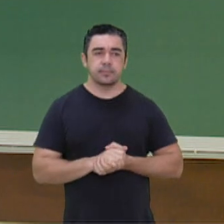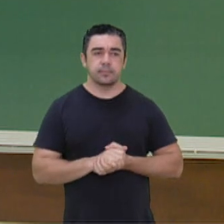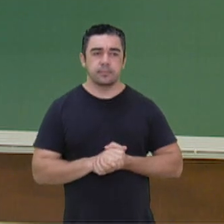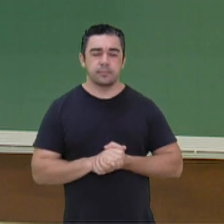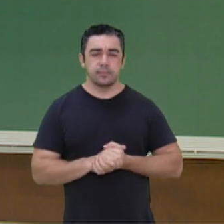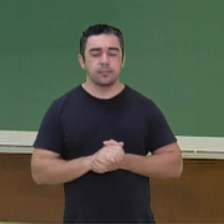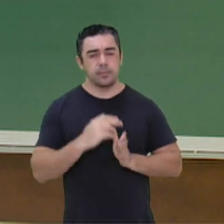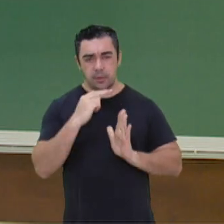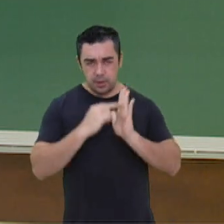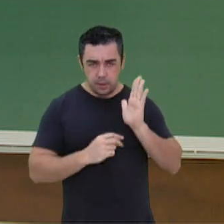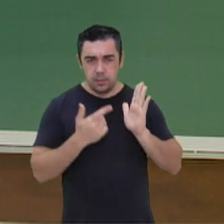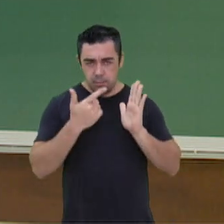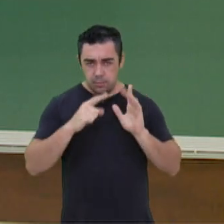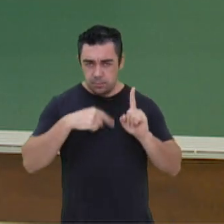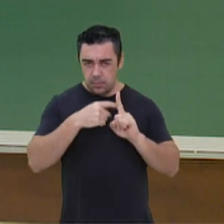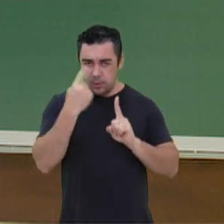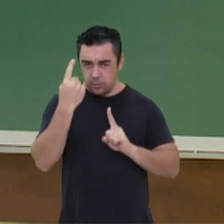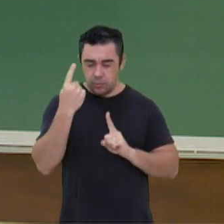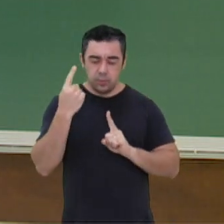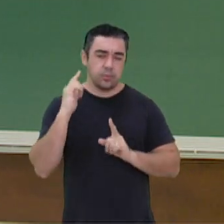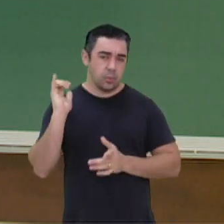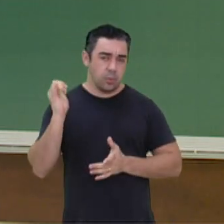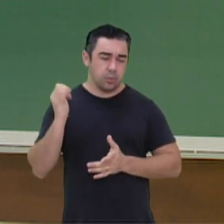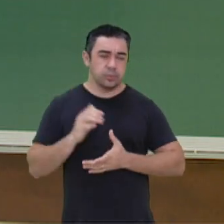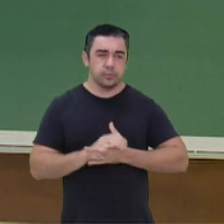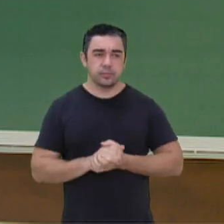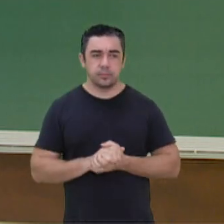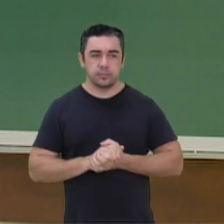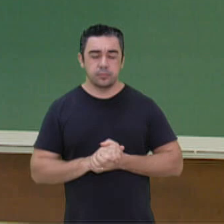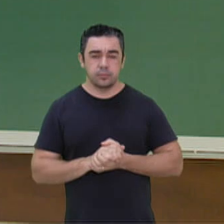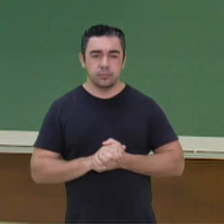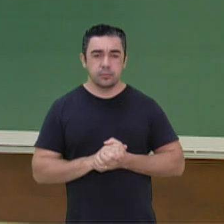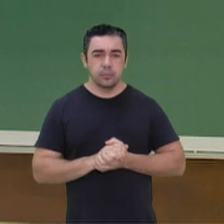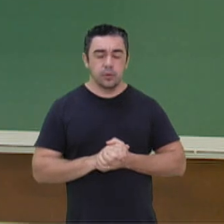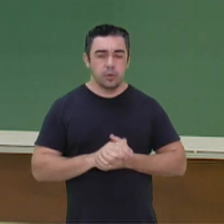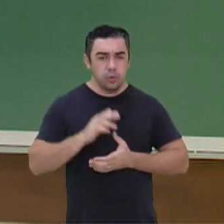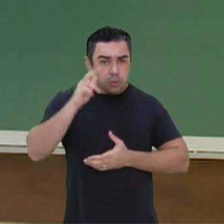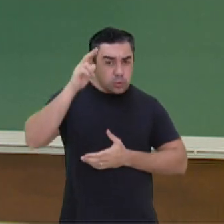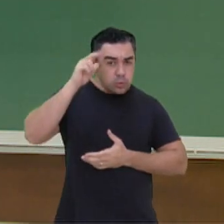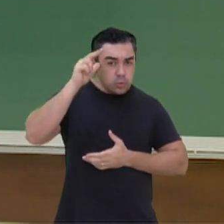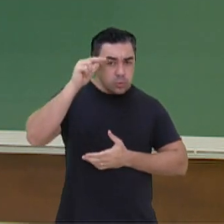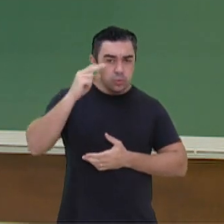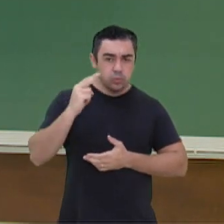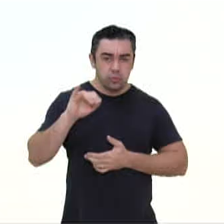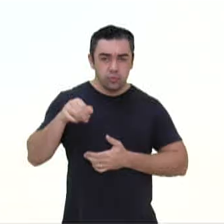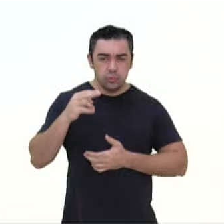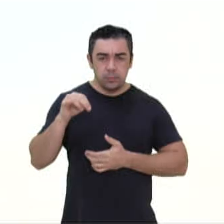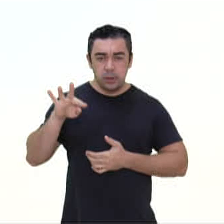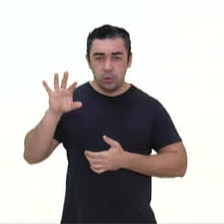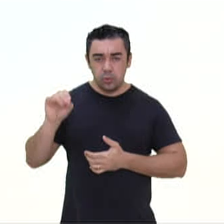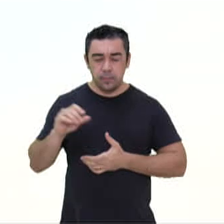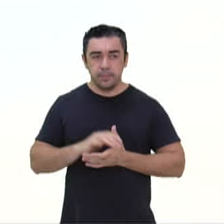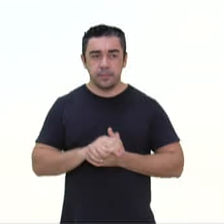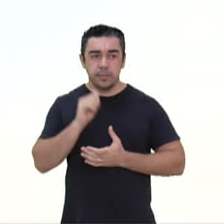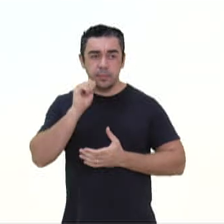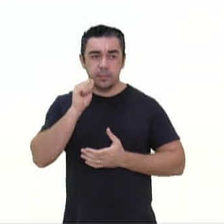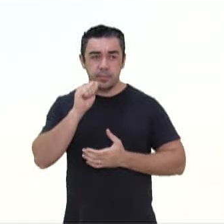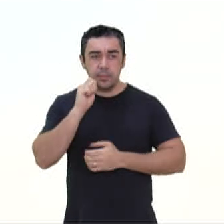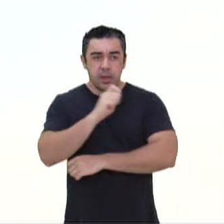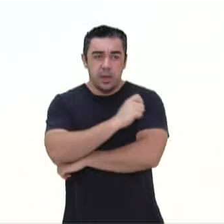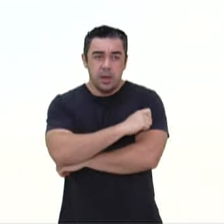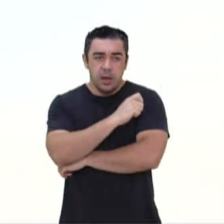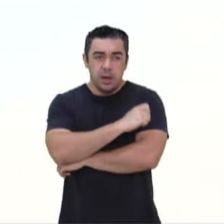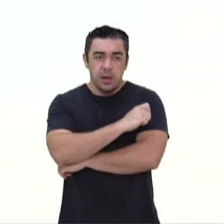Vamos lá, mais um fragmentozinho de um conto ali. O Jumento, né? Da aluna Railane